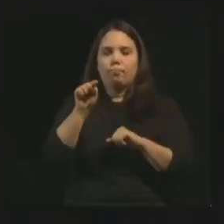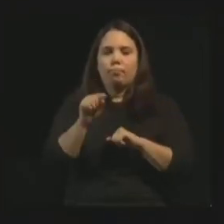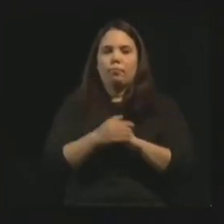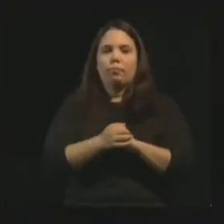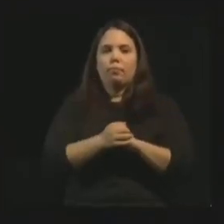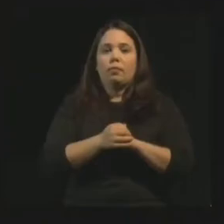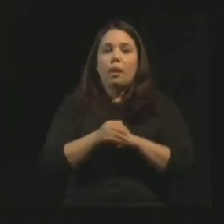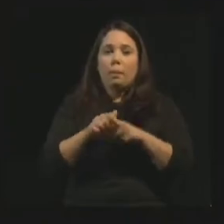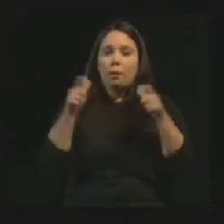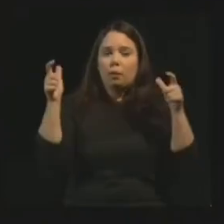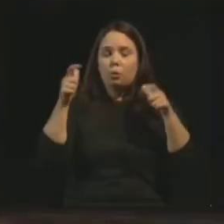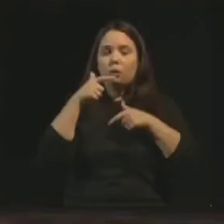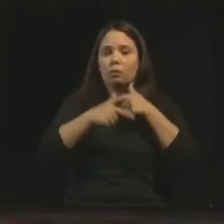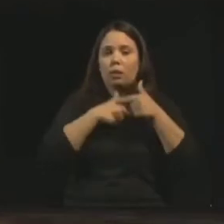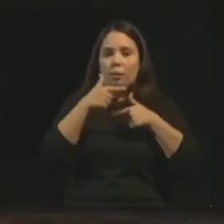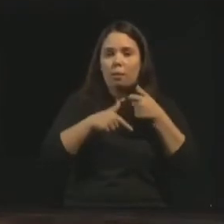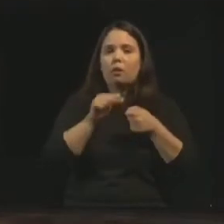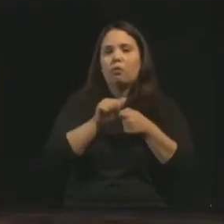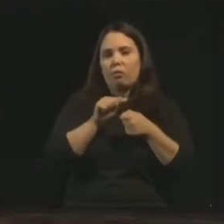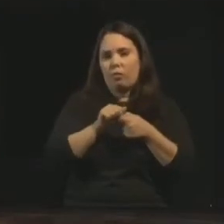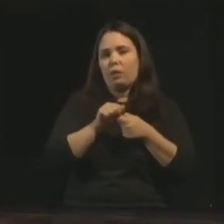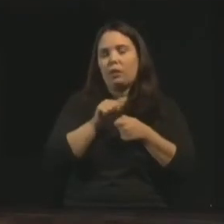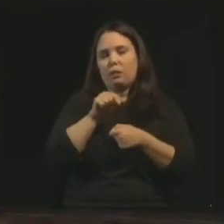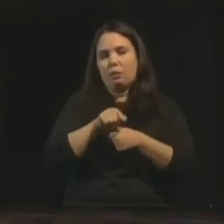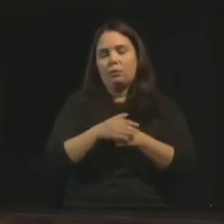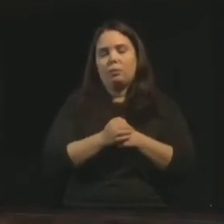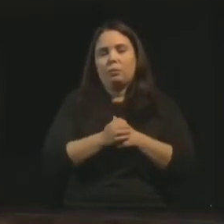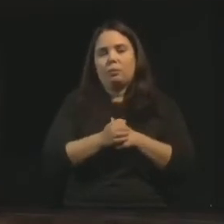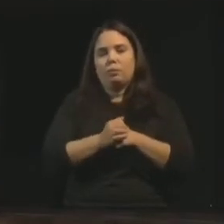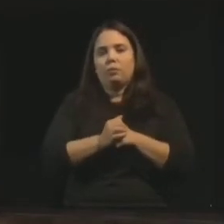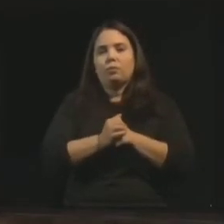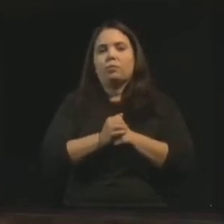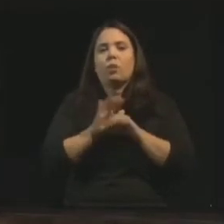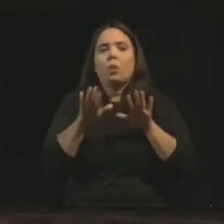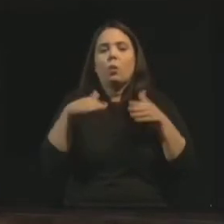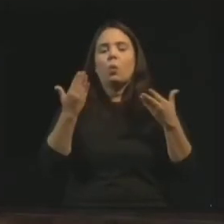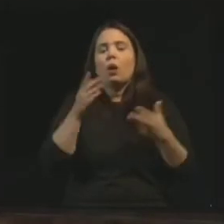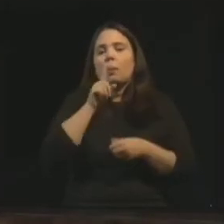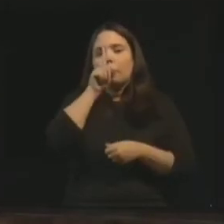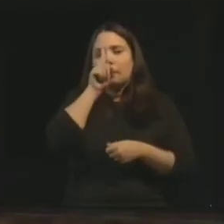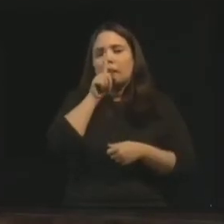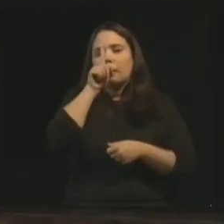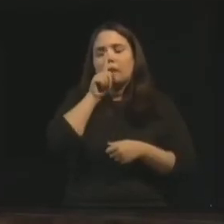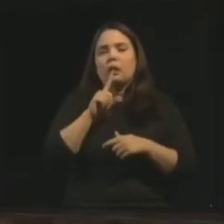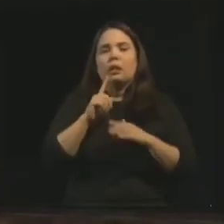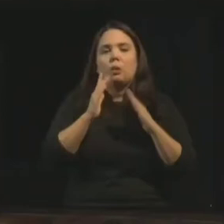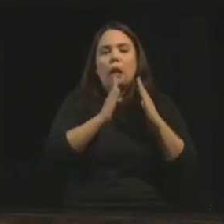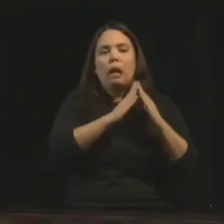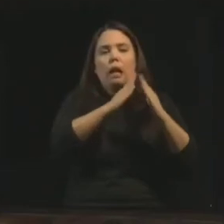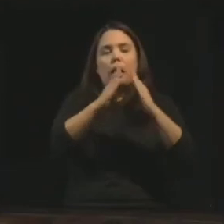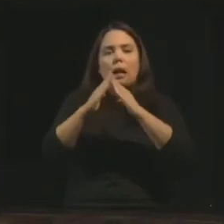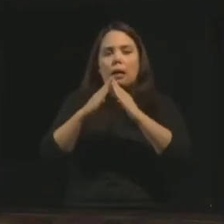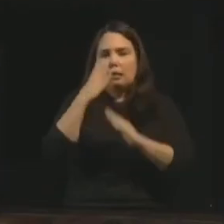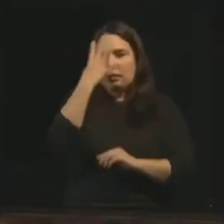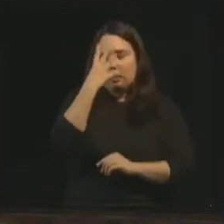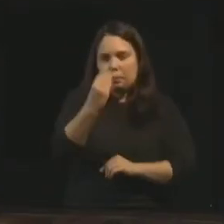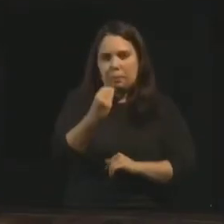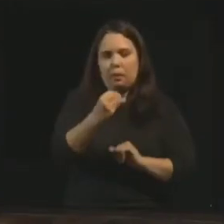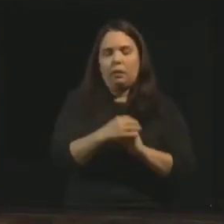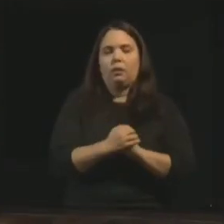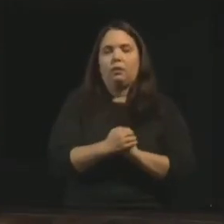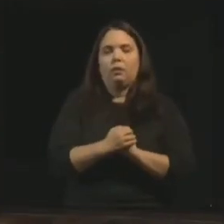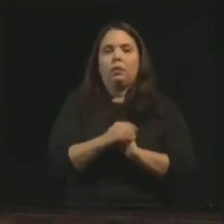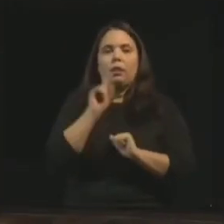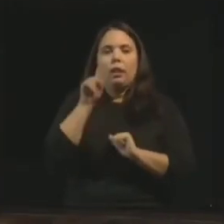A maioria do trabalho é feita dessa maneira. E quais são os perigos, então, provocados pelas casas espíritas? Primeiro, a